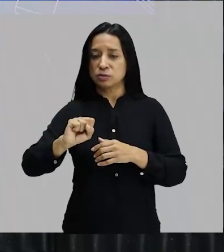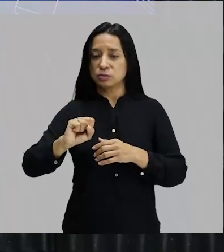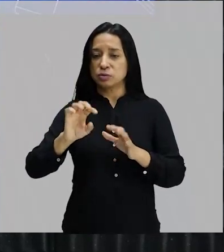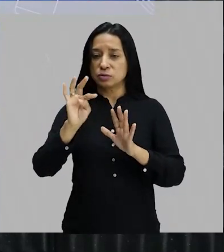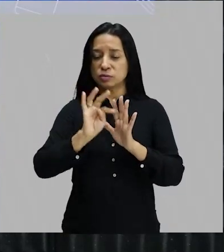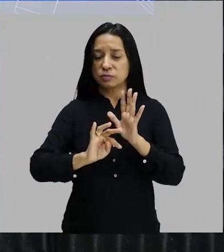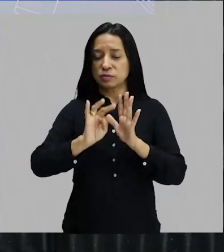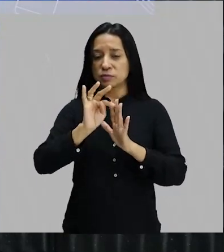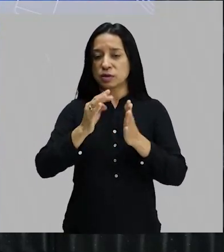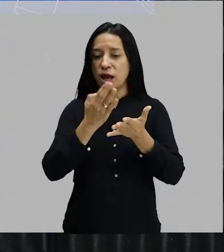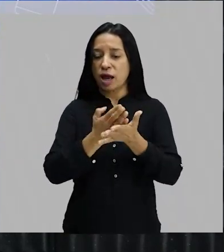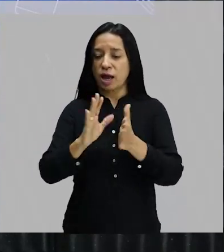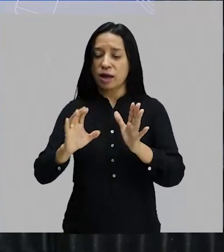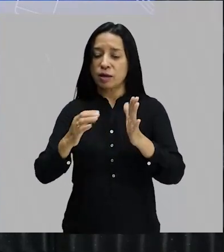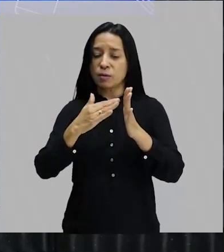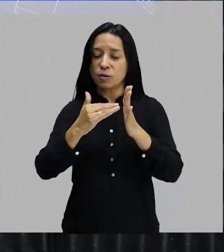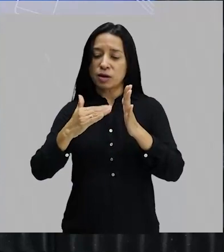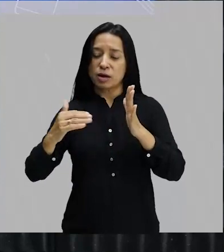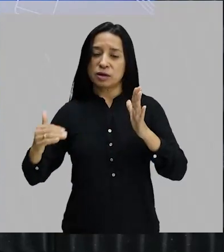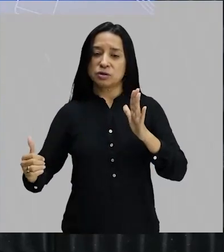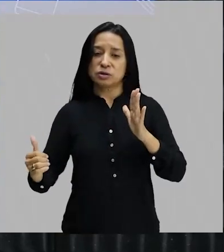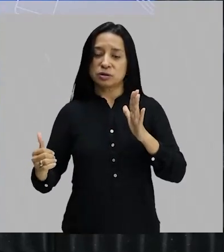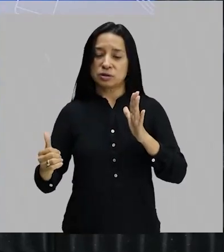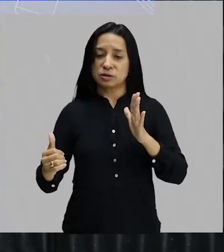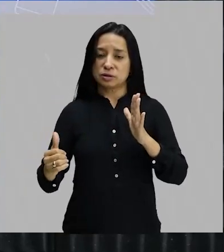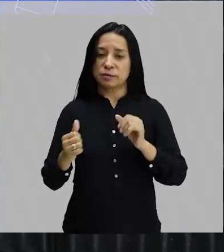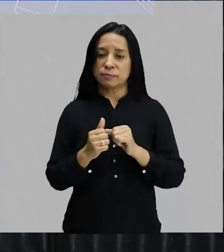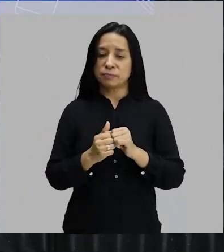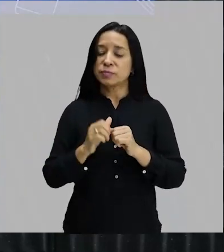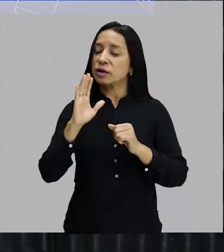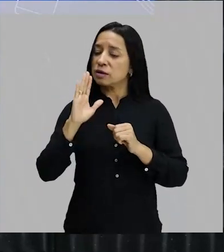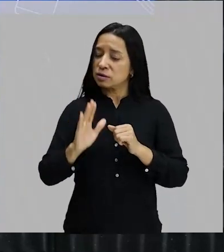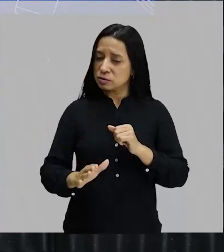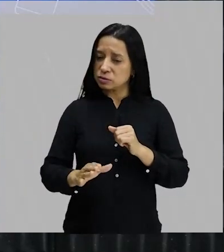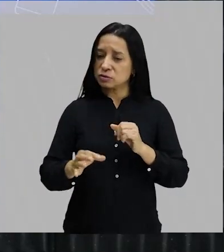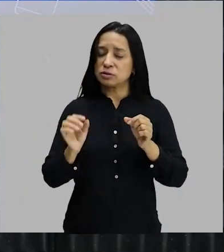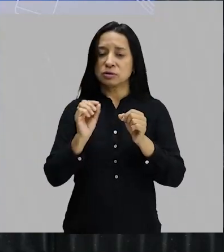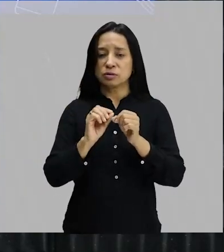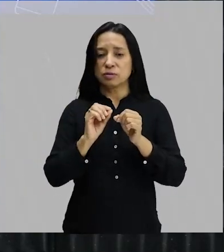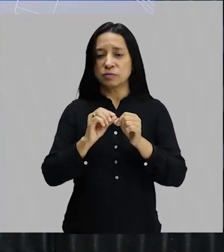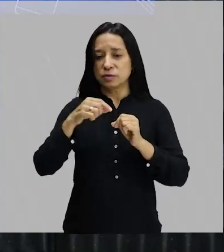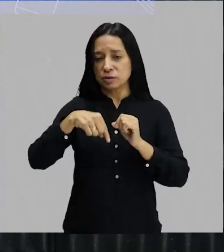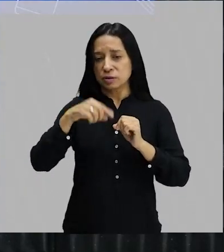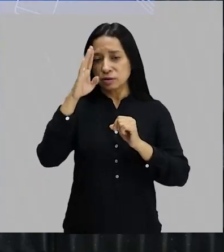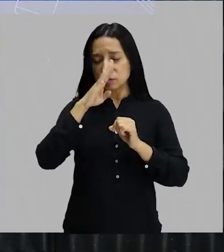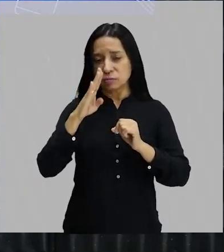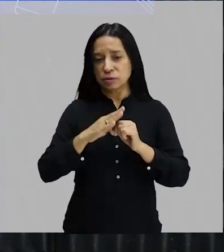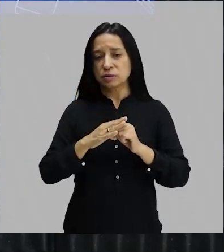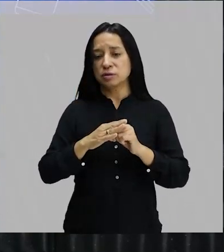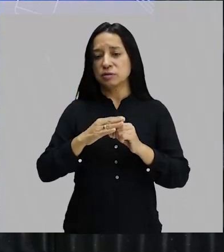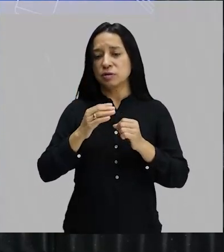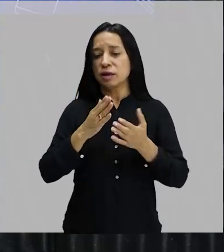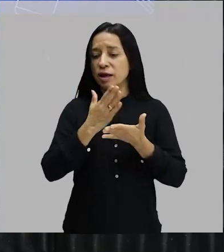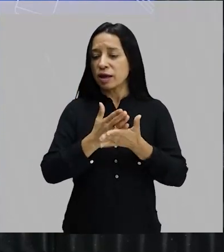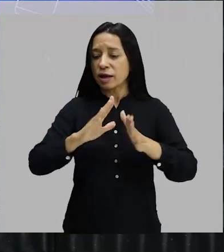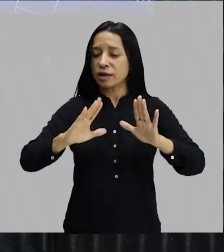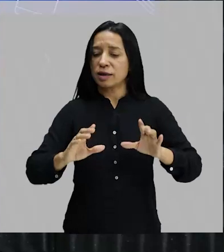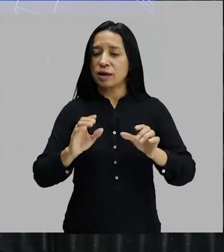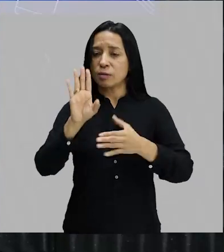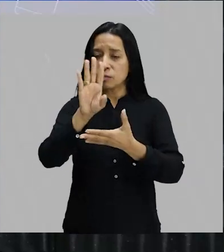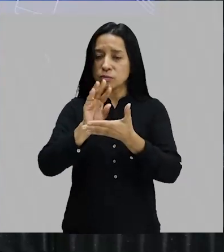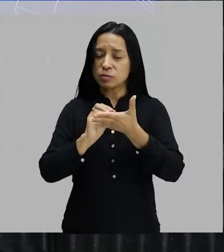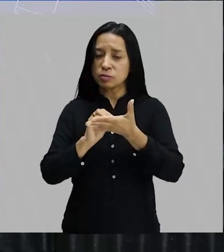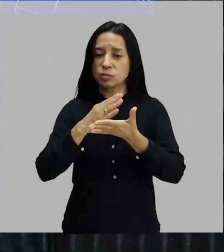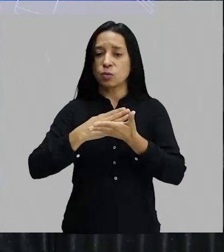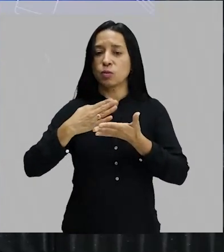estética que era convencional, que já tinha sido estabelecido no Brasil, academicismo brasileiro, e ele quebra com esses padrões quando ele